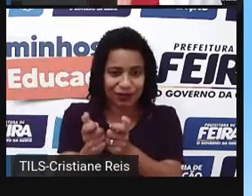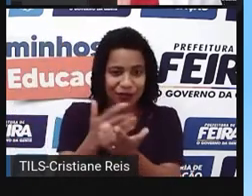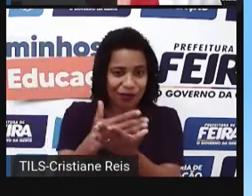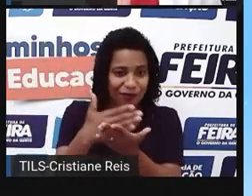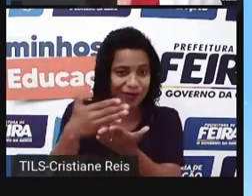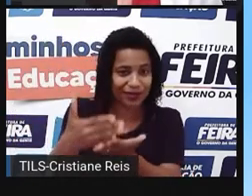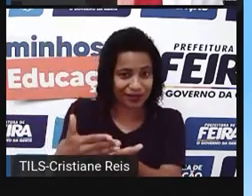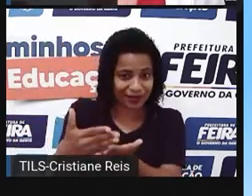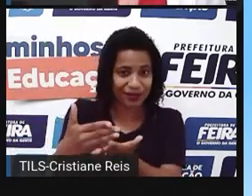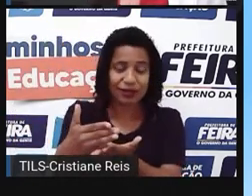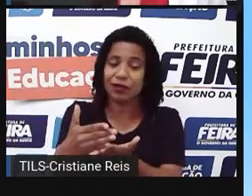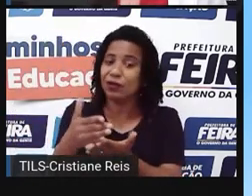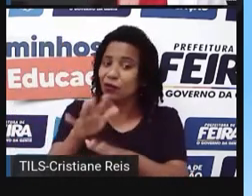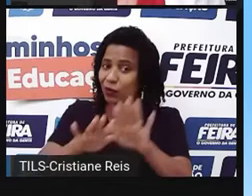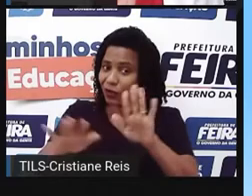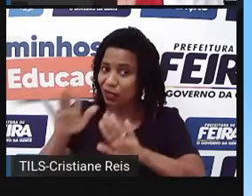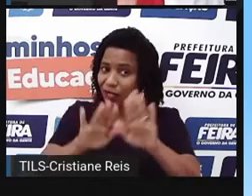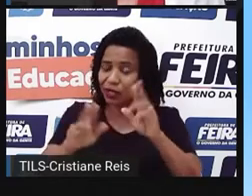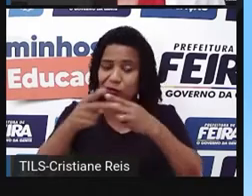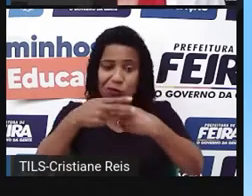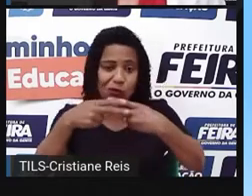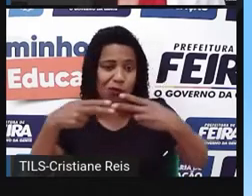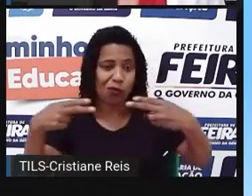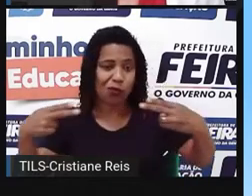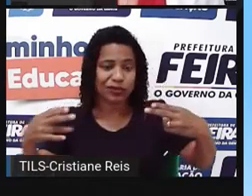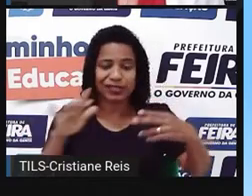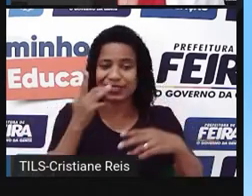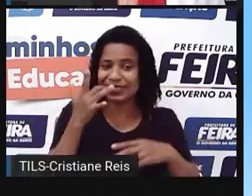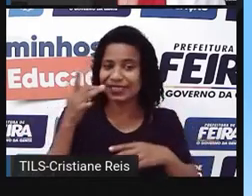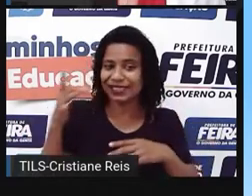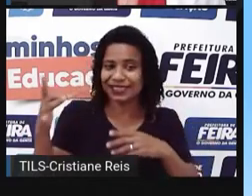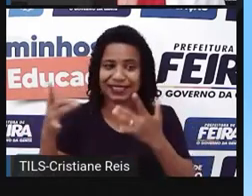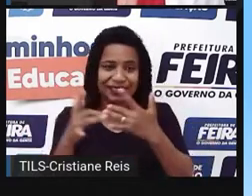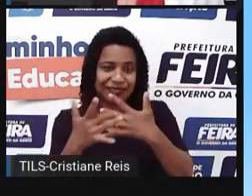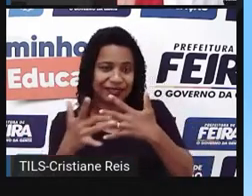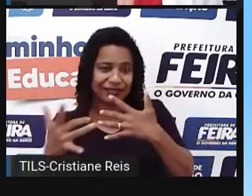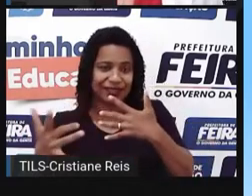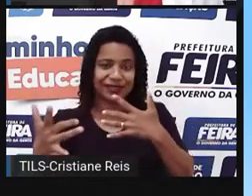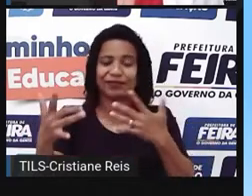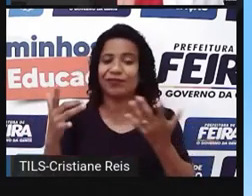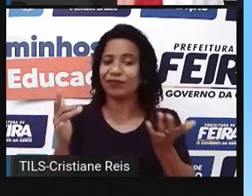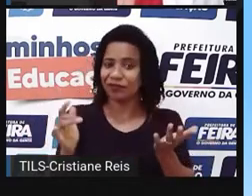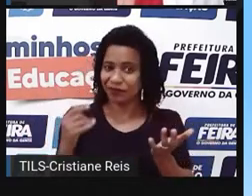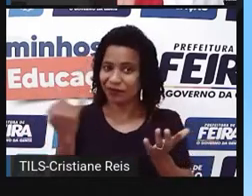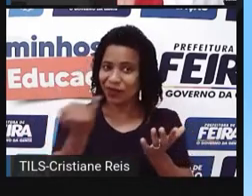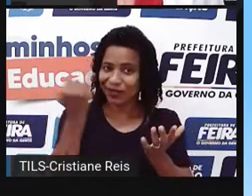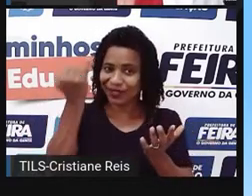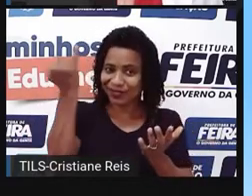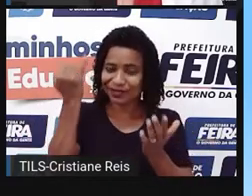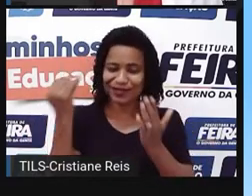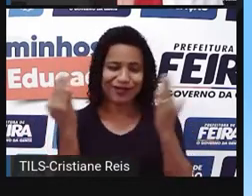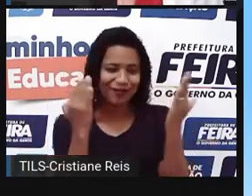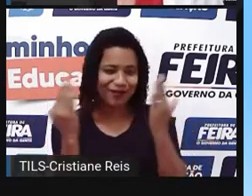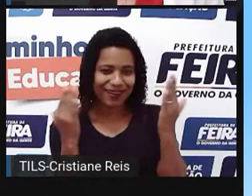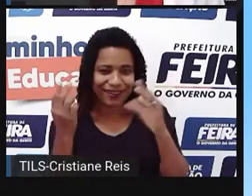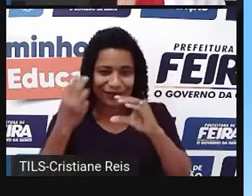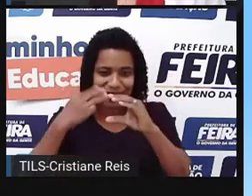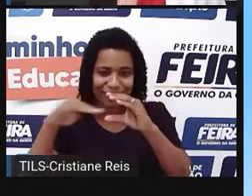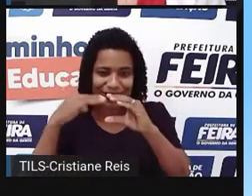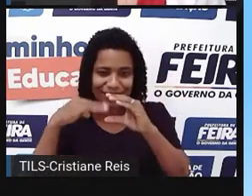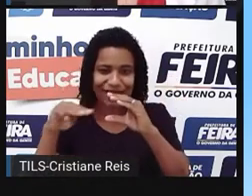colocará em risco os objetos de valor do internauta. Como informações de contato e mensagens privadas.